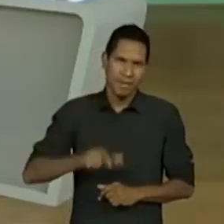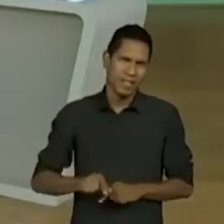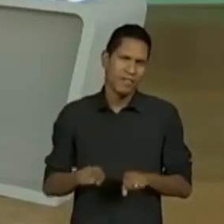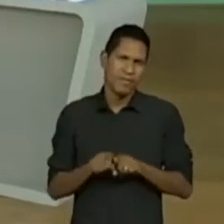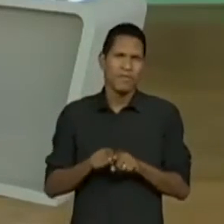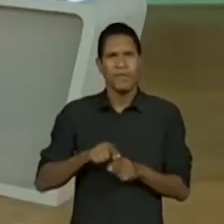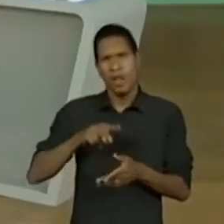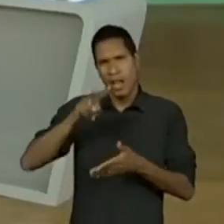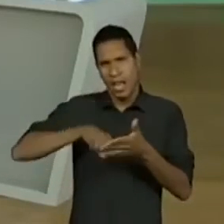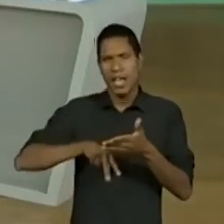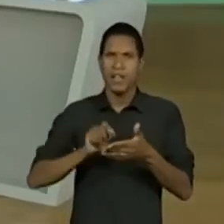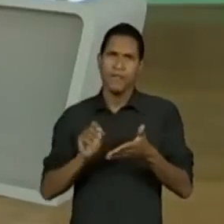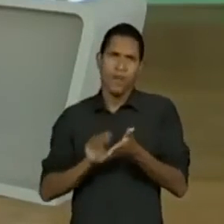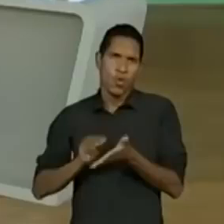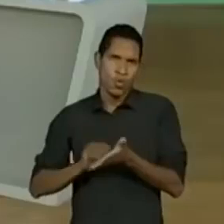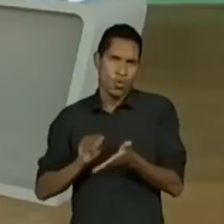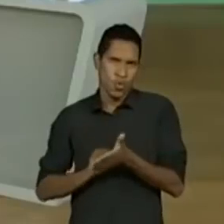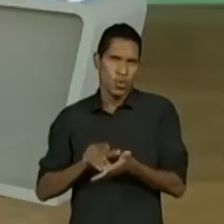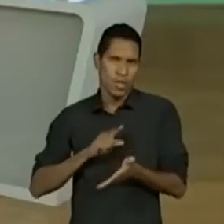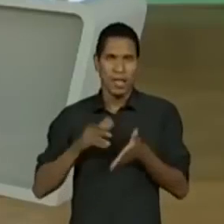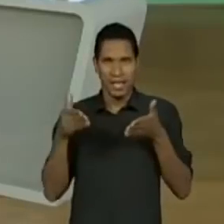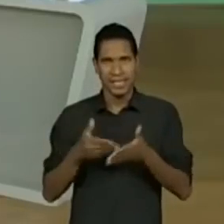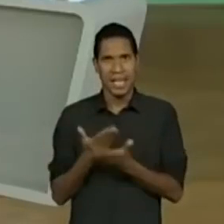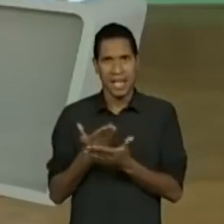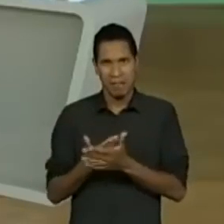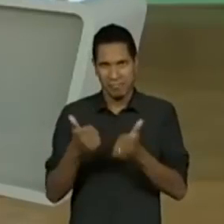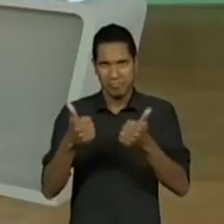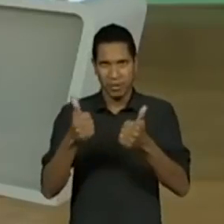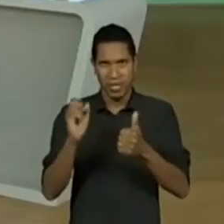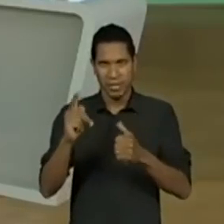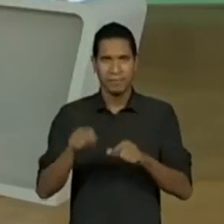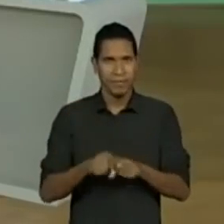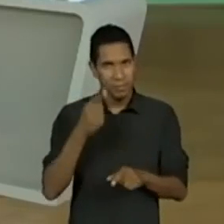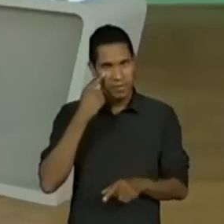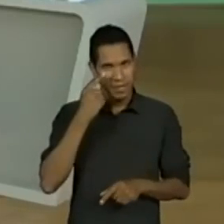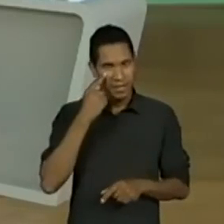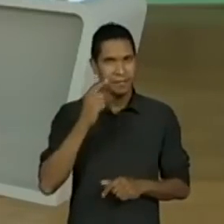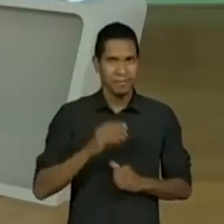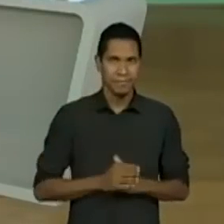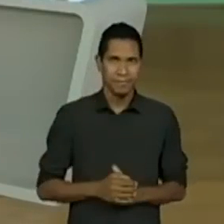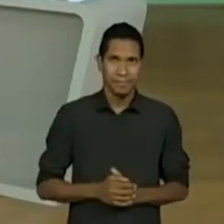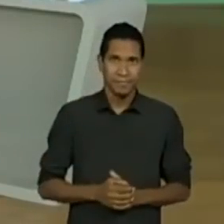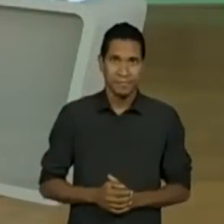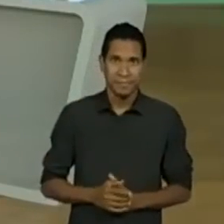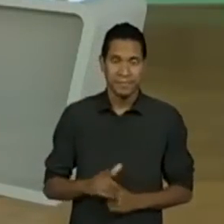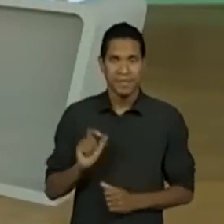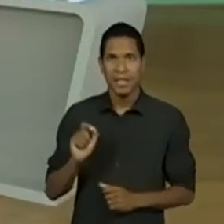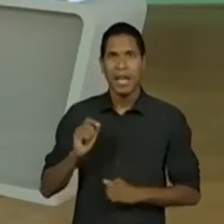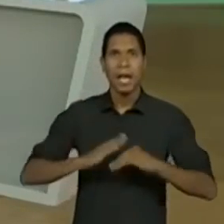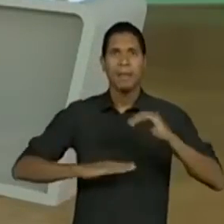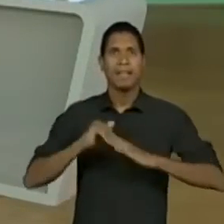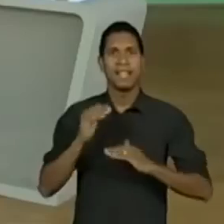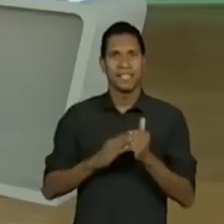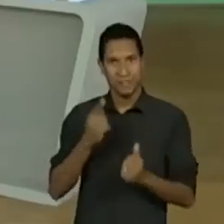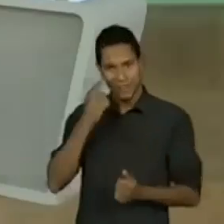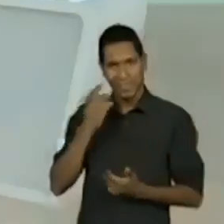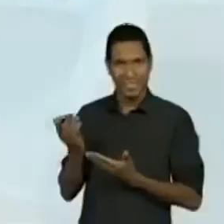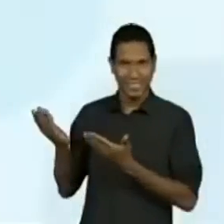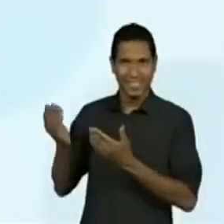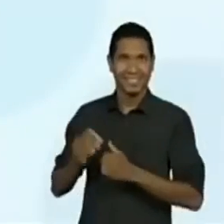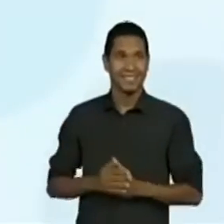a que não se repete, que é a diferenciada para essa aula, certo? Vamos para as habilidades.